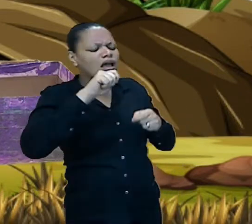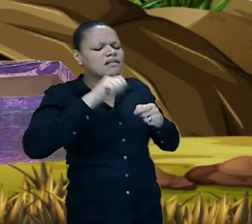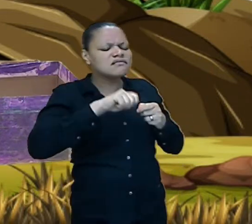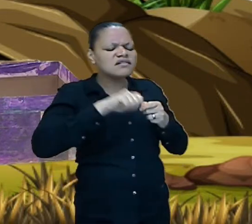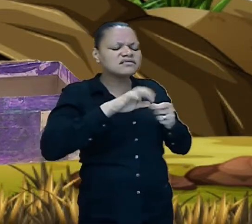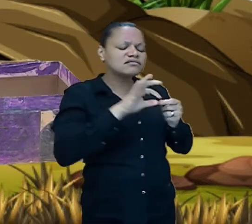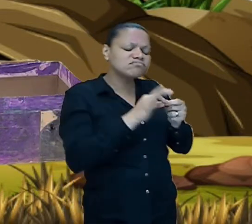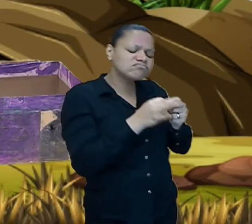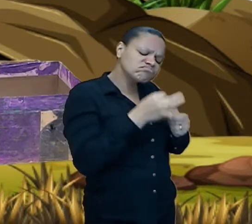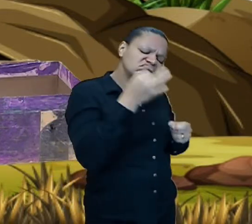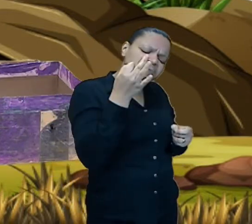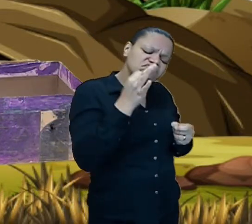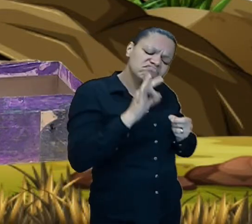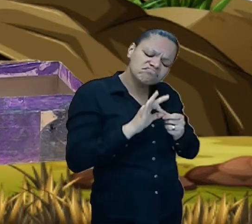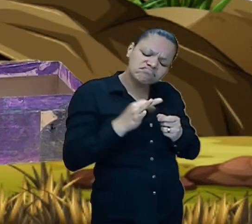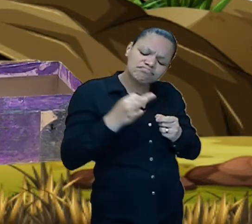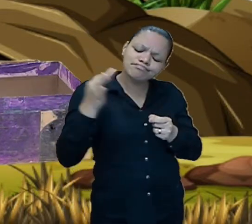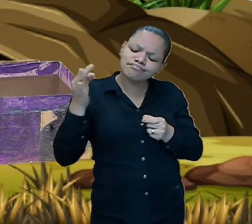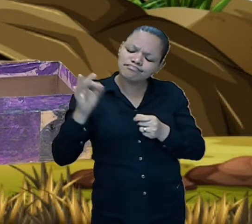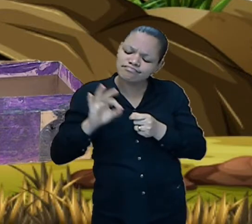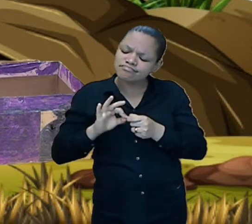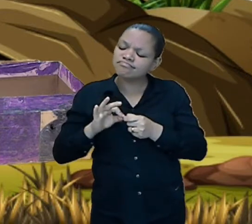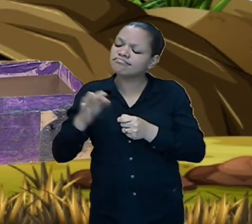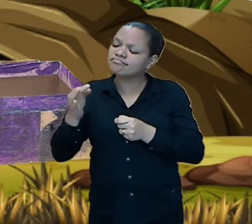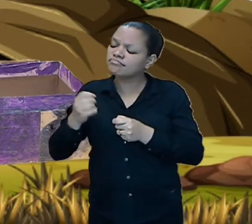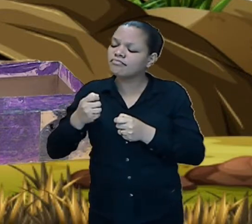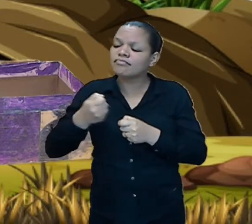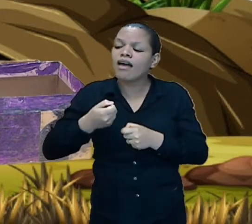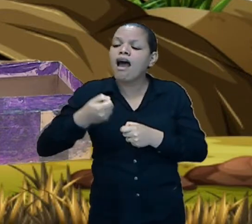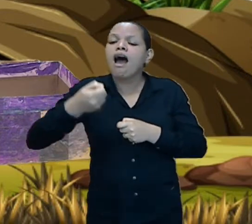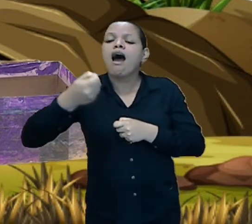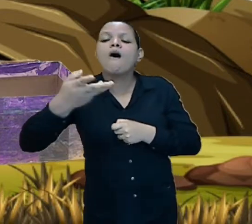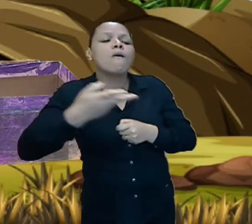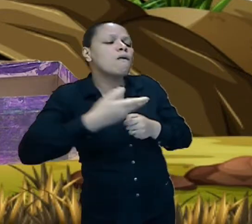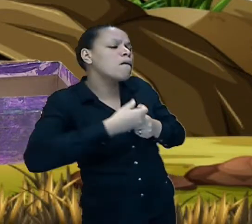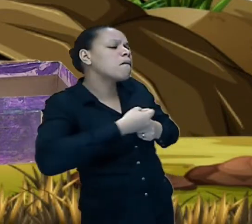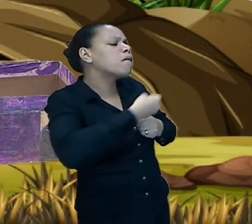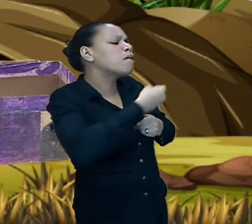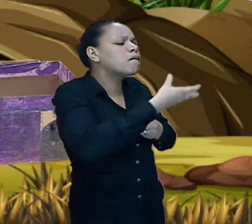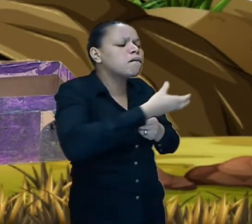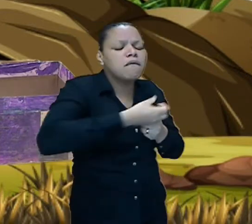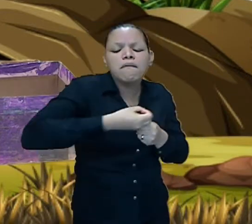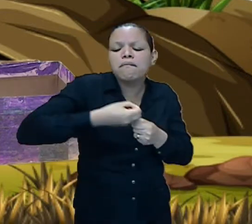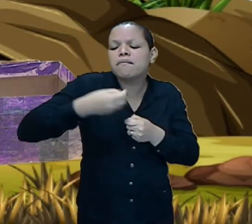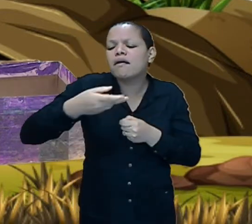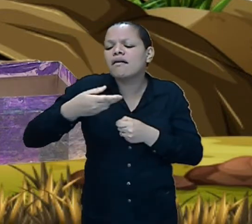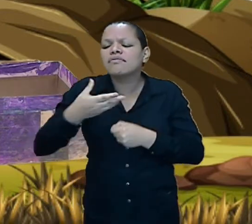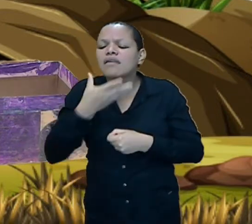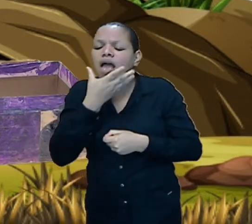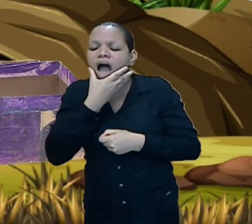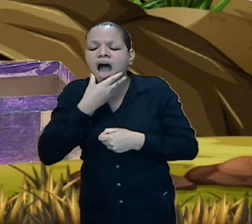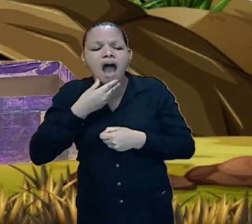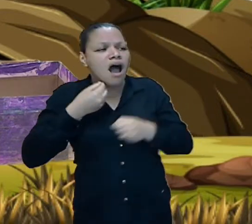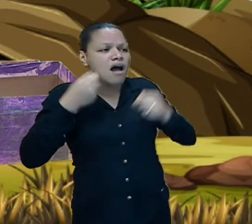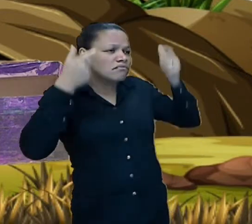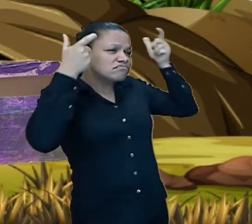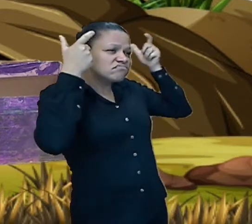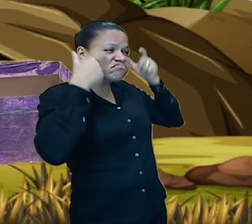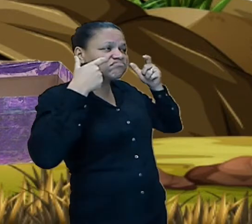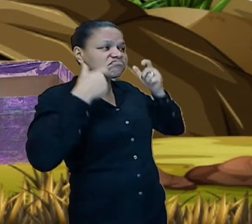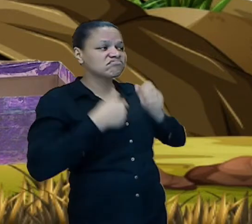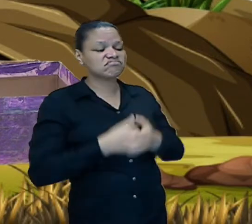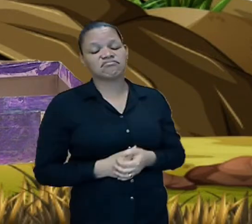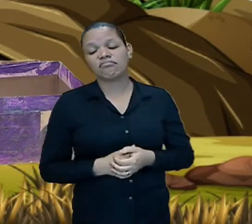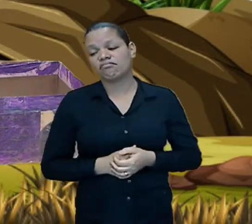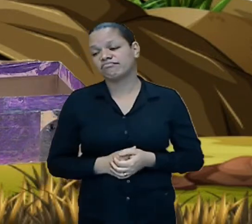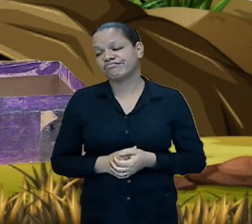paninho para os príncipes e fazendo doces era tudo muito sem